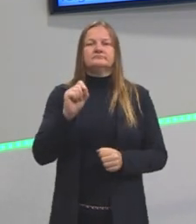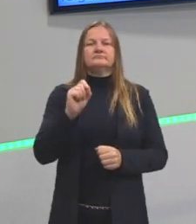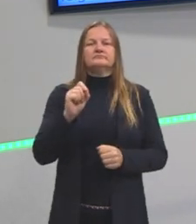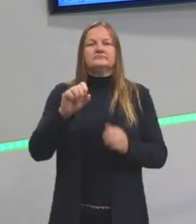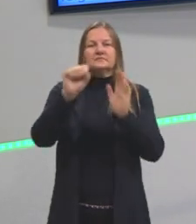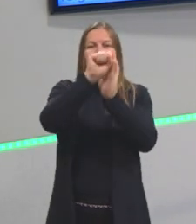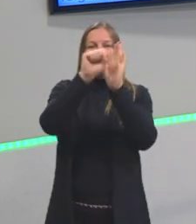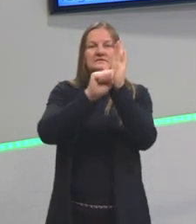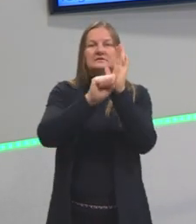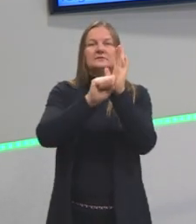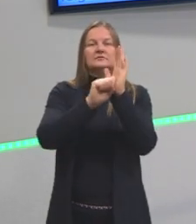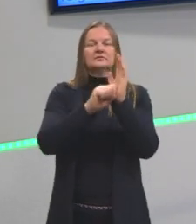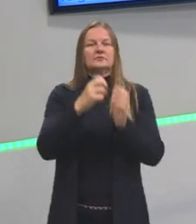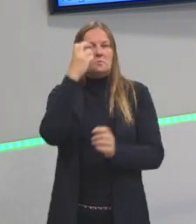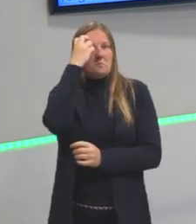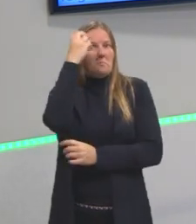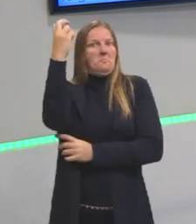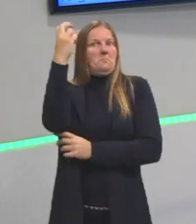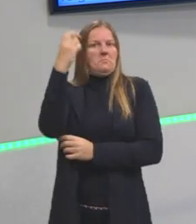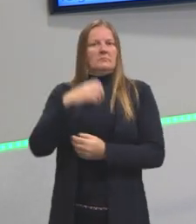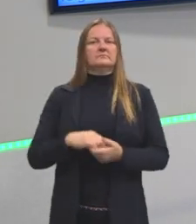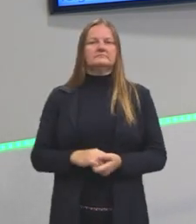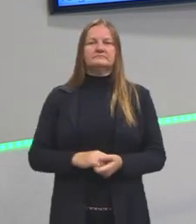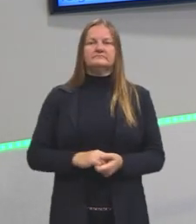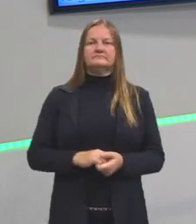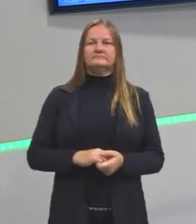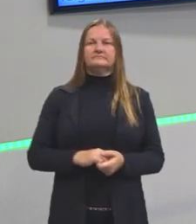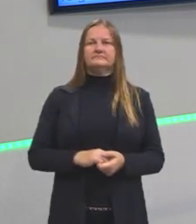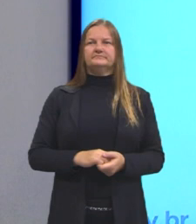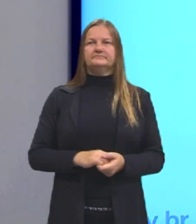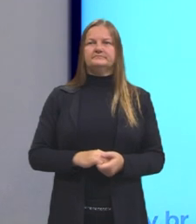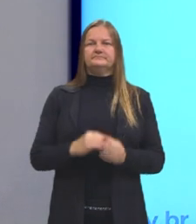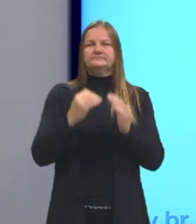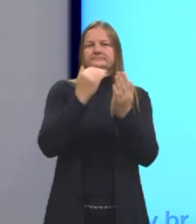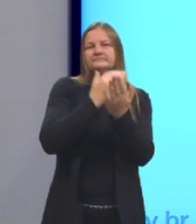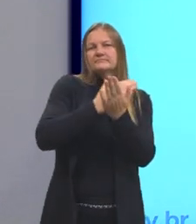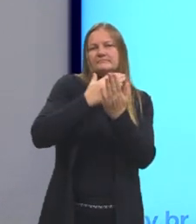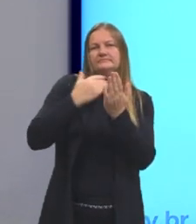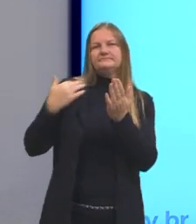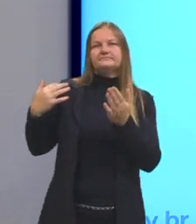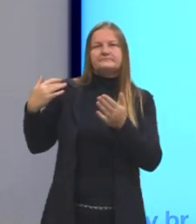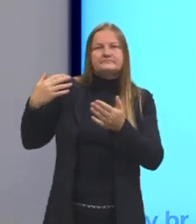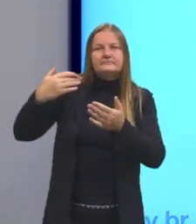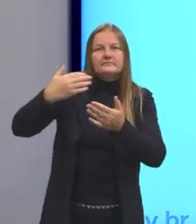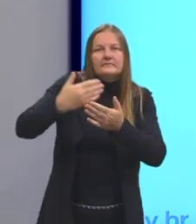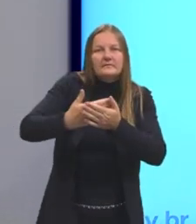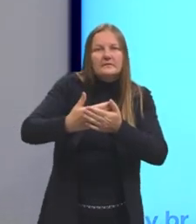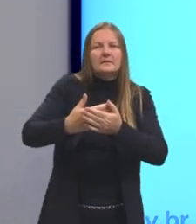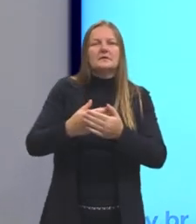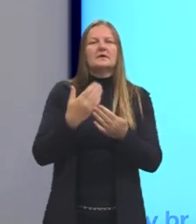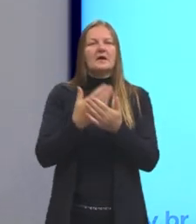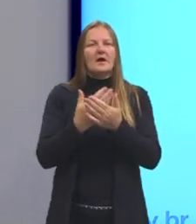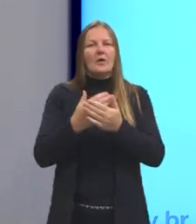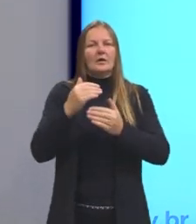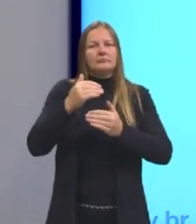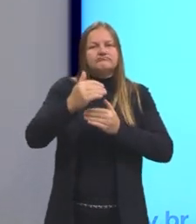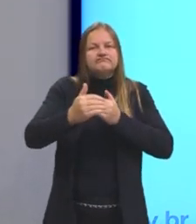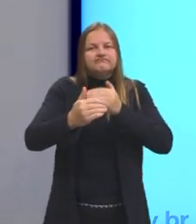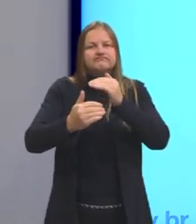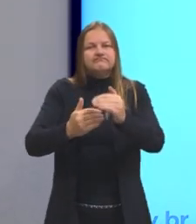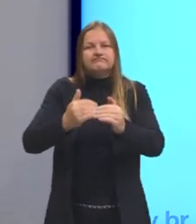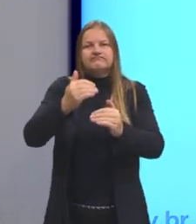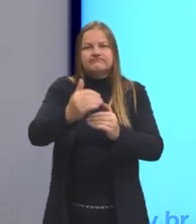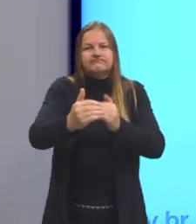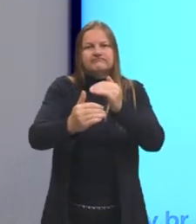século dos intelectuais. Então, aqui é a sequência do que a gente está vendo de aula. Sempre vai ser uma sequência.